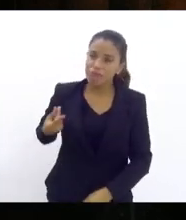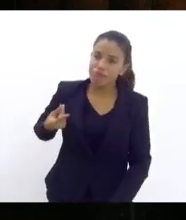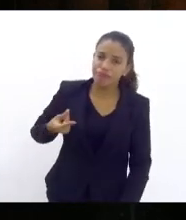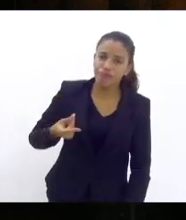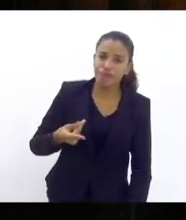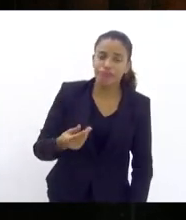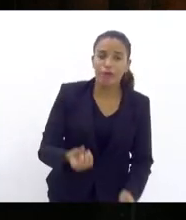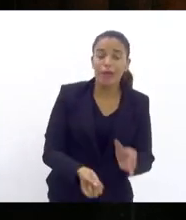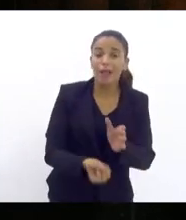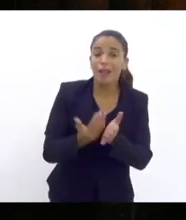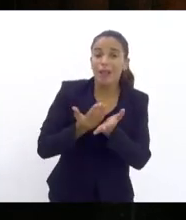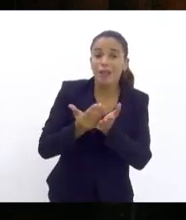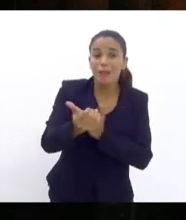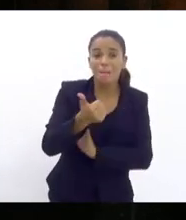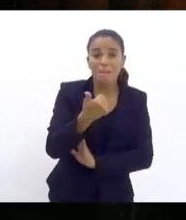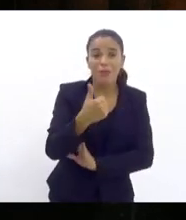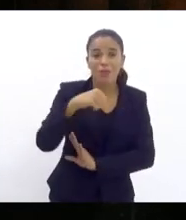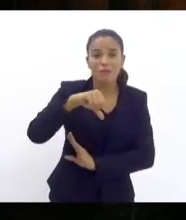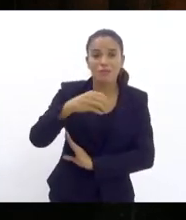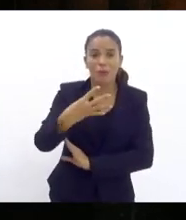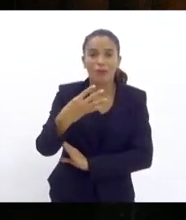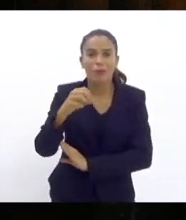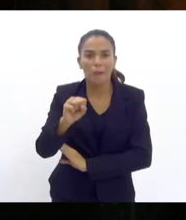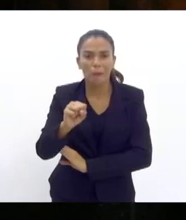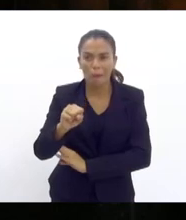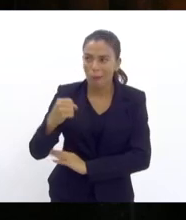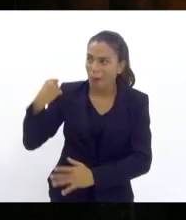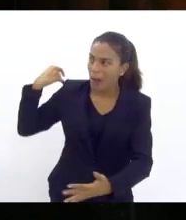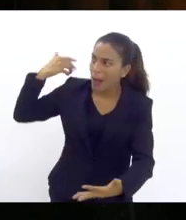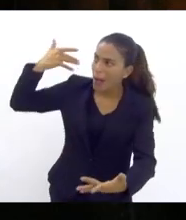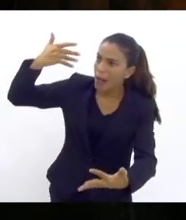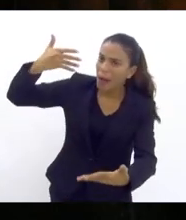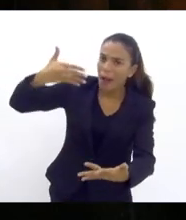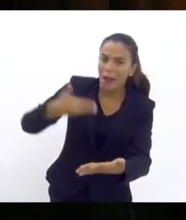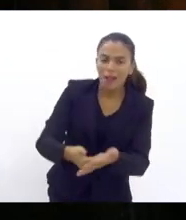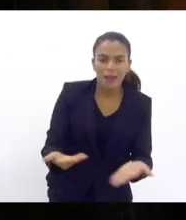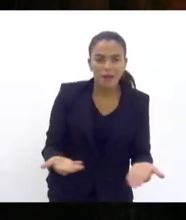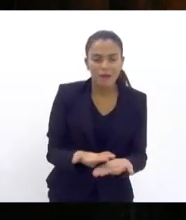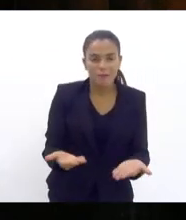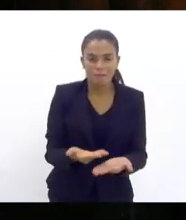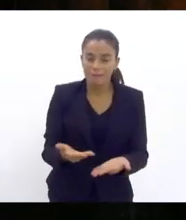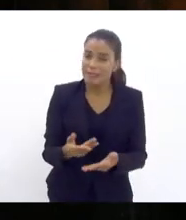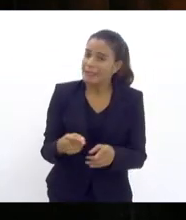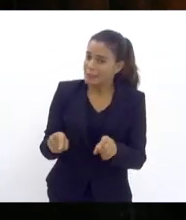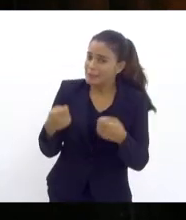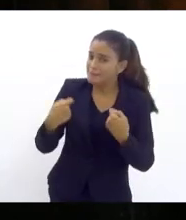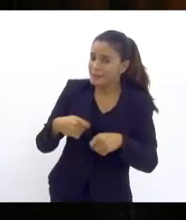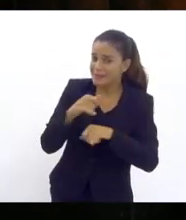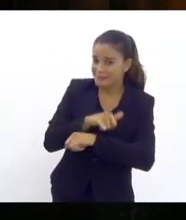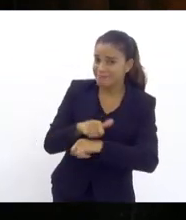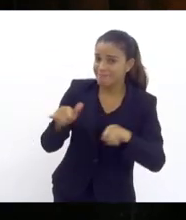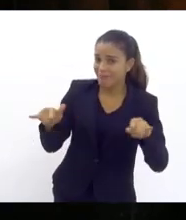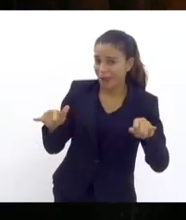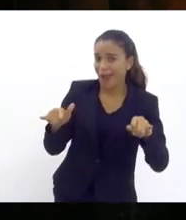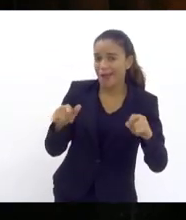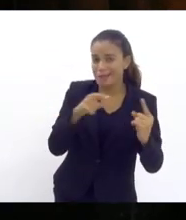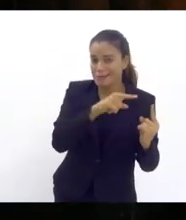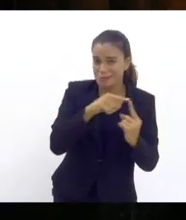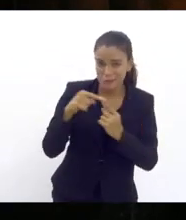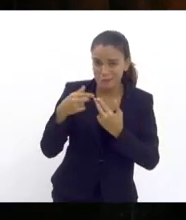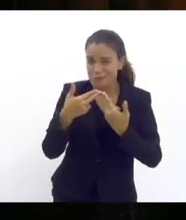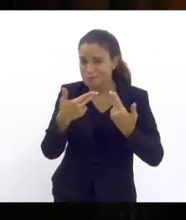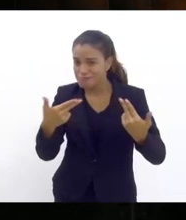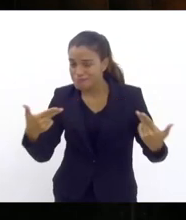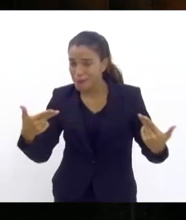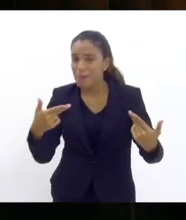1948 salvo erro de memória e a gente tem que dizer essas coisas para botar